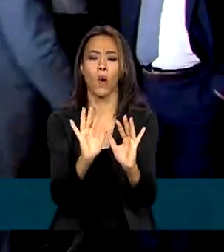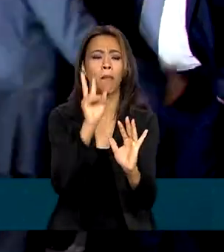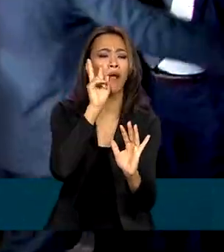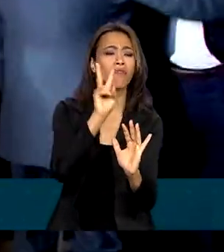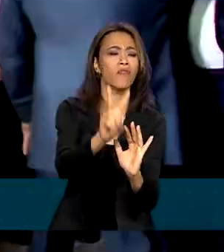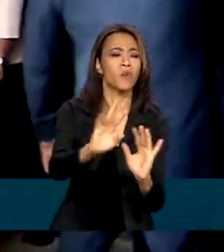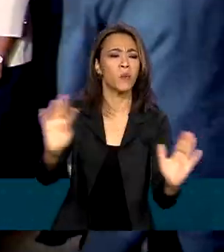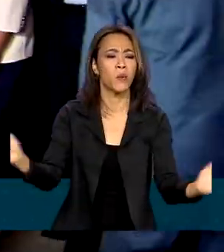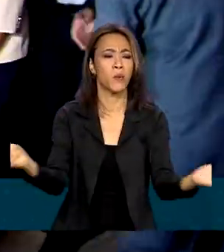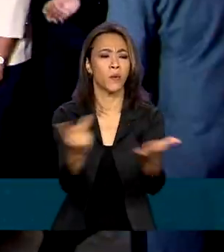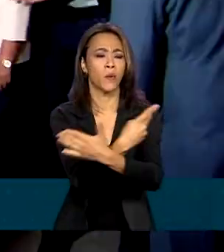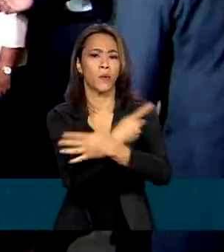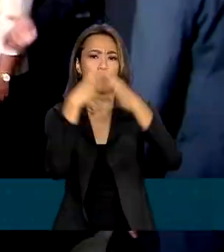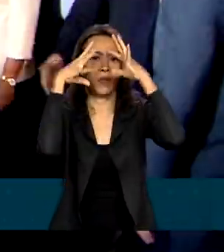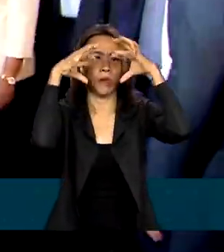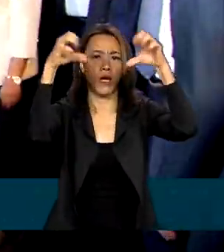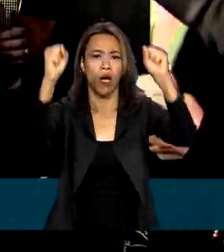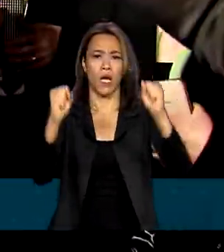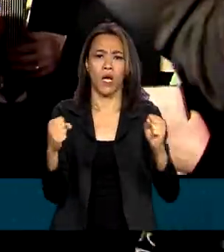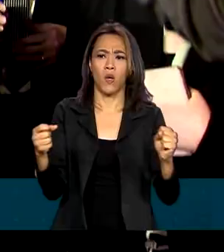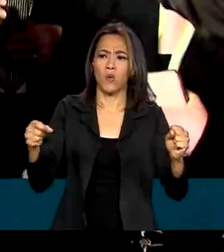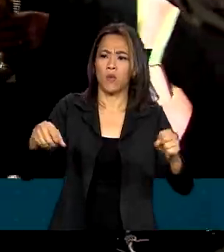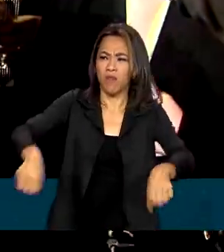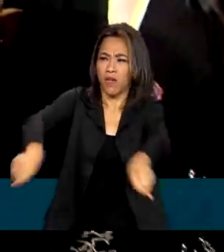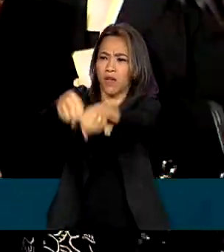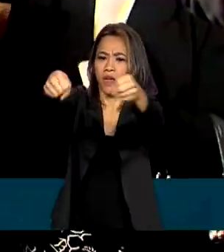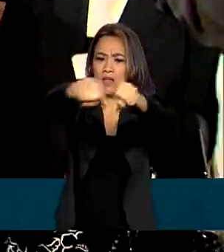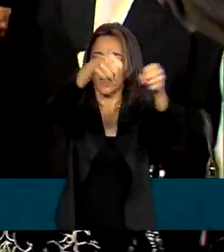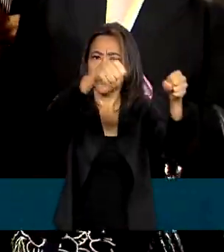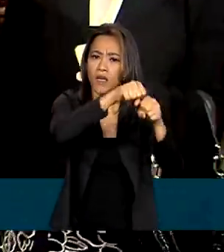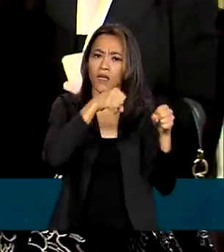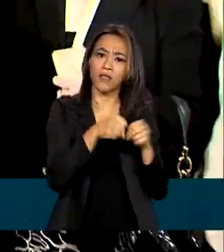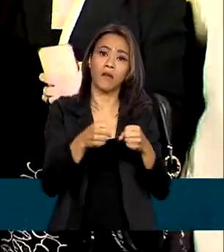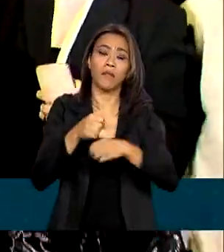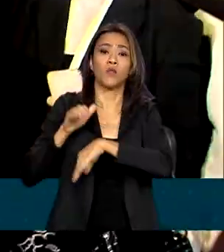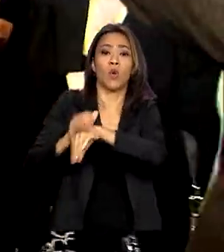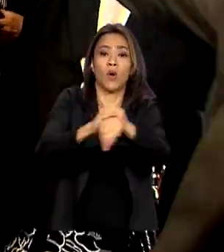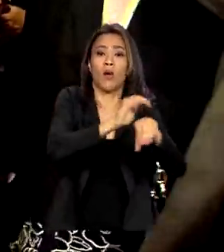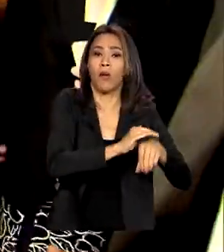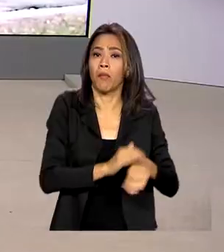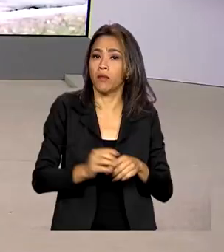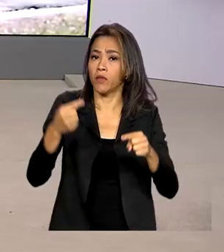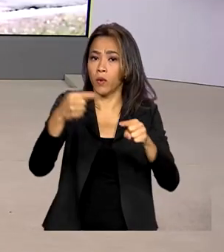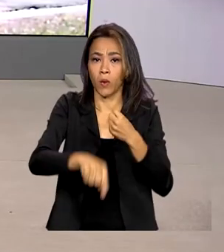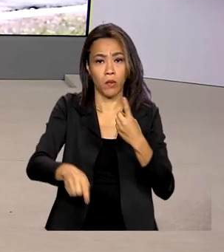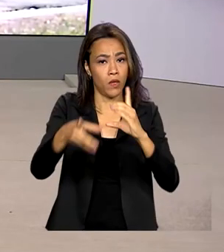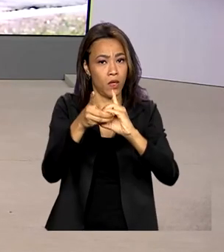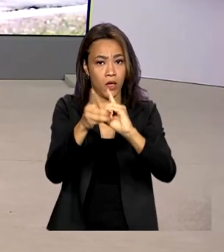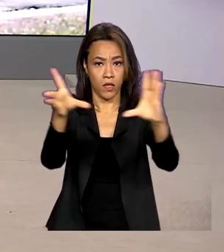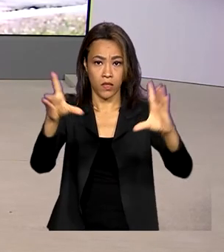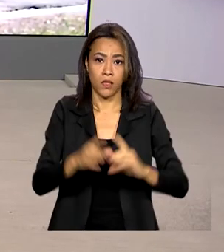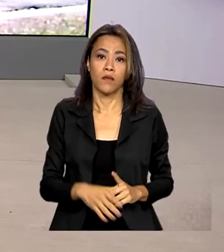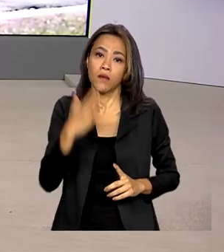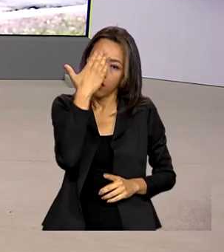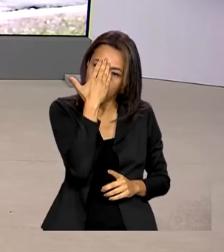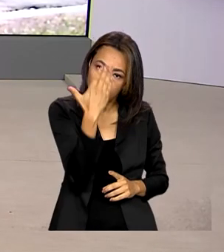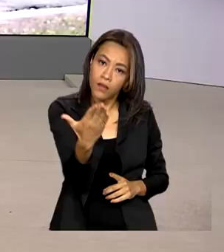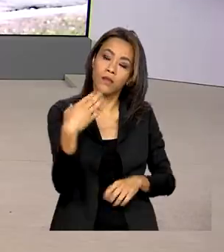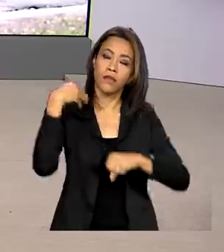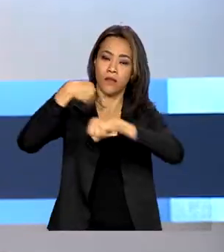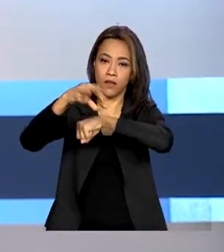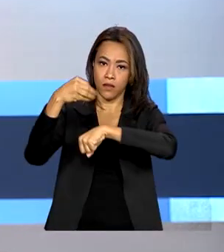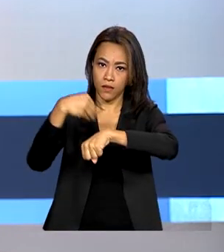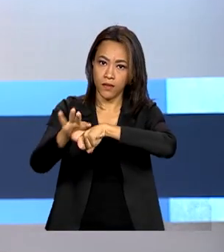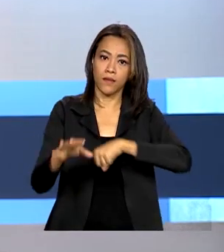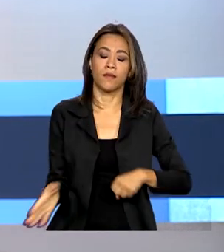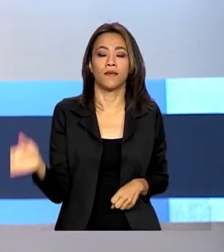estragos no prédio do STF provocados pelos atos antidemocráticos. Eu volto com você, Renata. Tá certo, Glauco. Muito obrigada pelas suas informações.